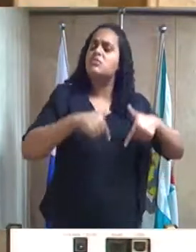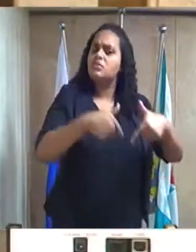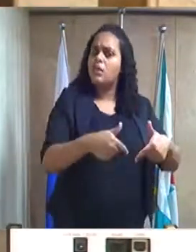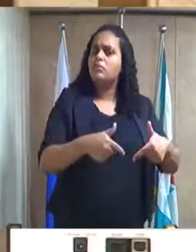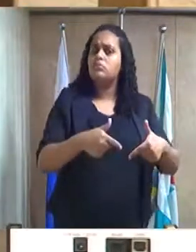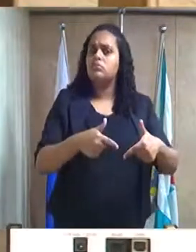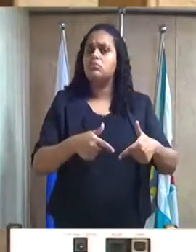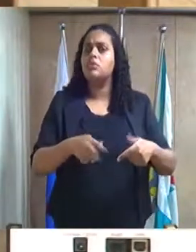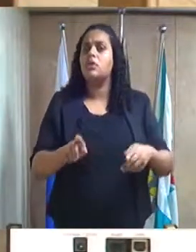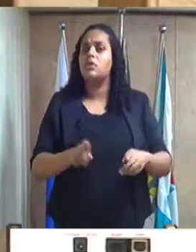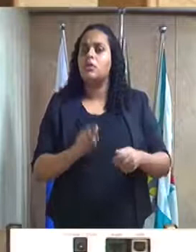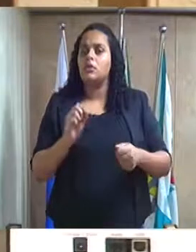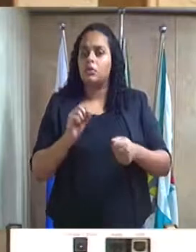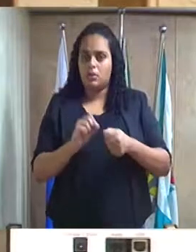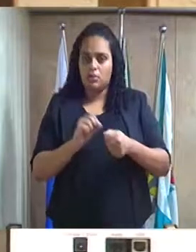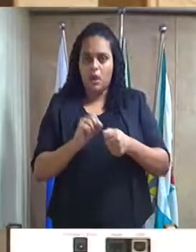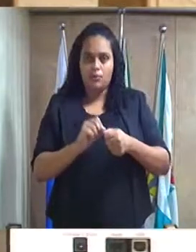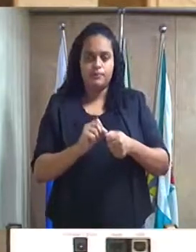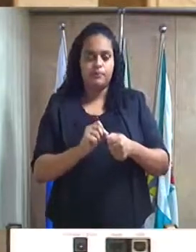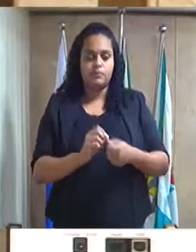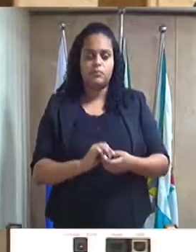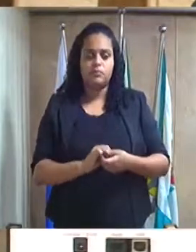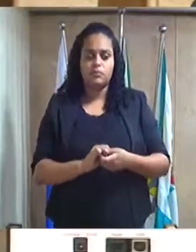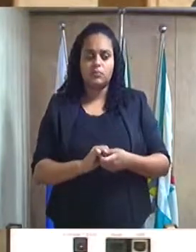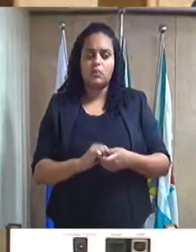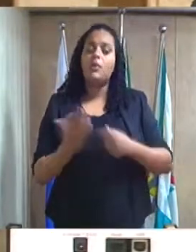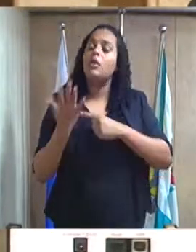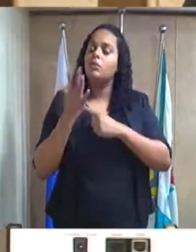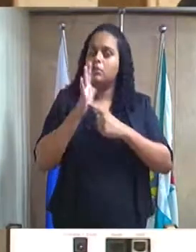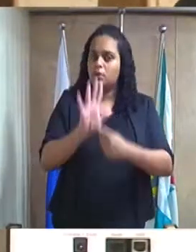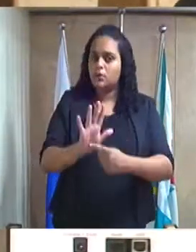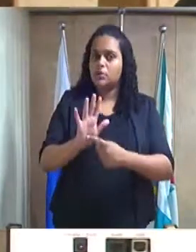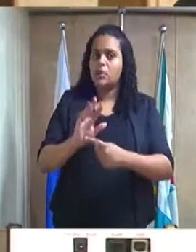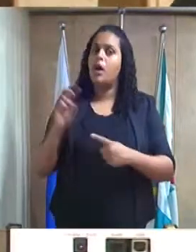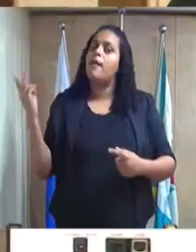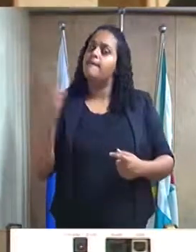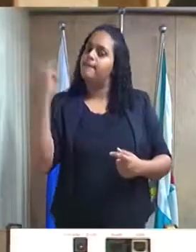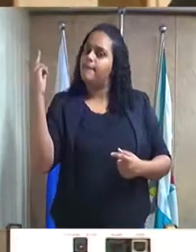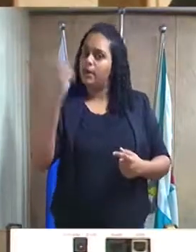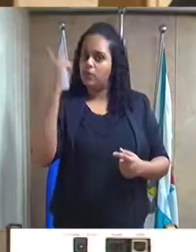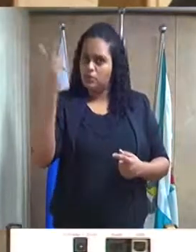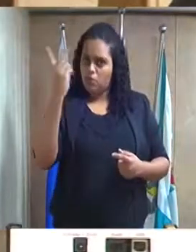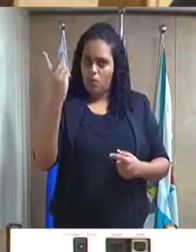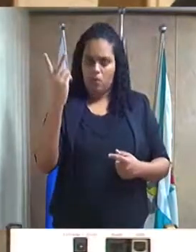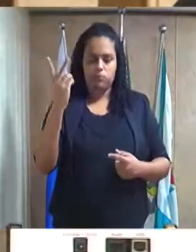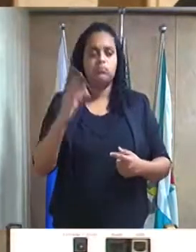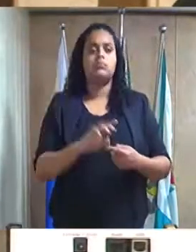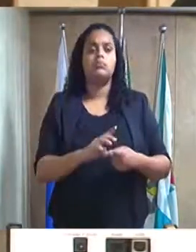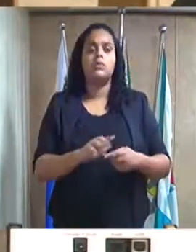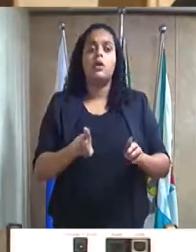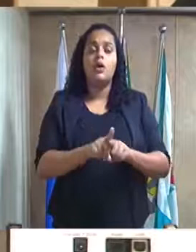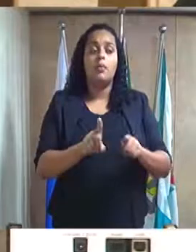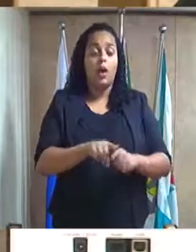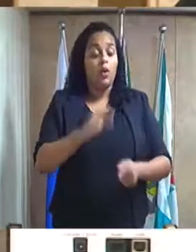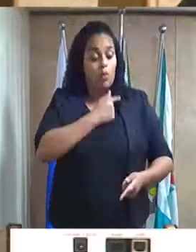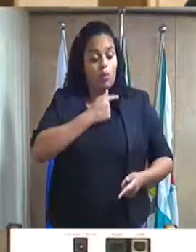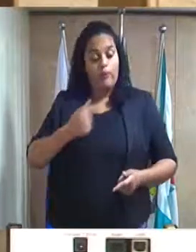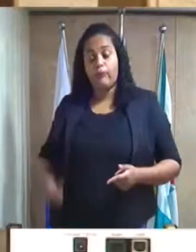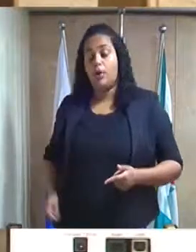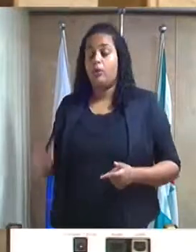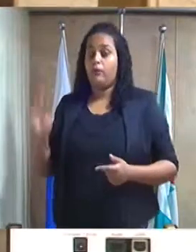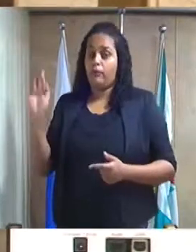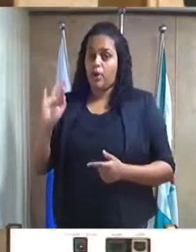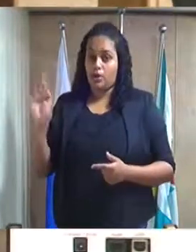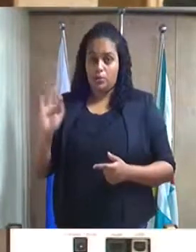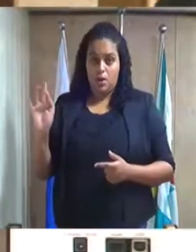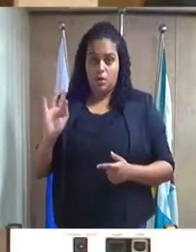índices encansados e apresentar valores repassados mensalmente pelo governo federal para